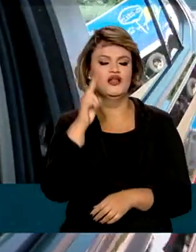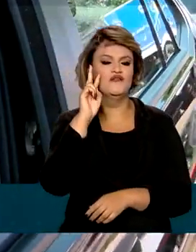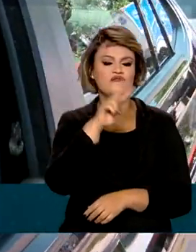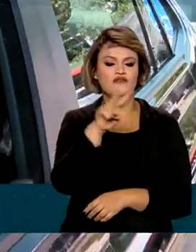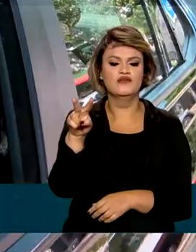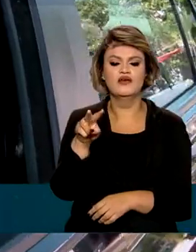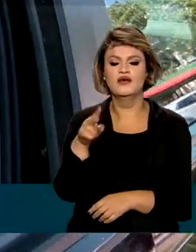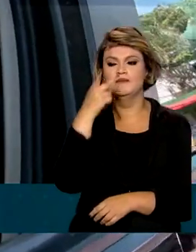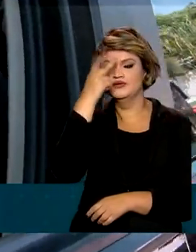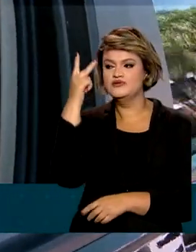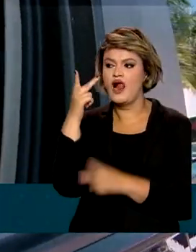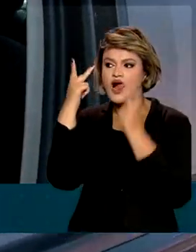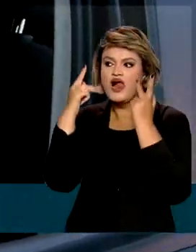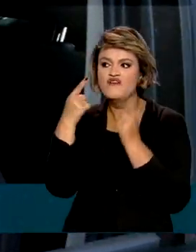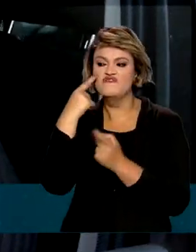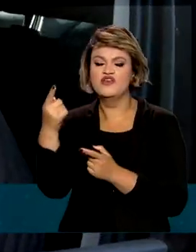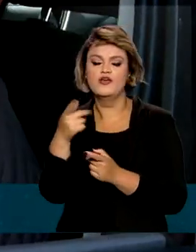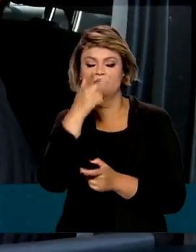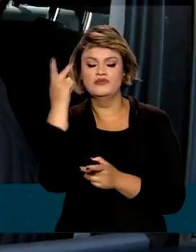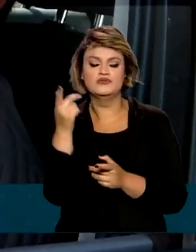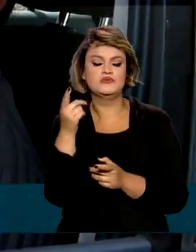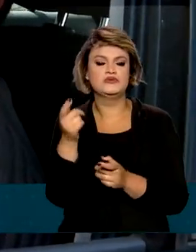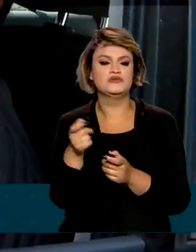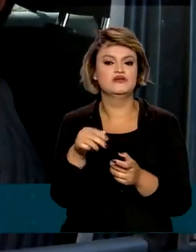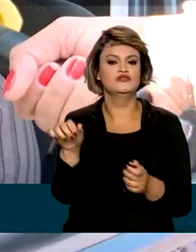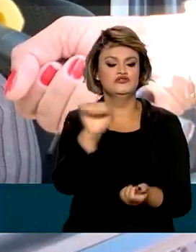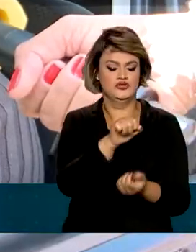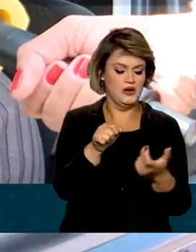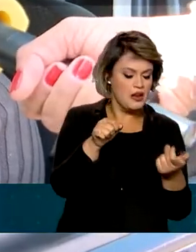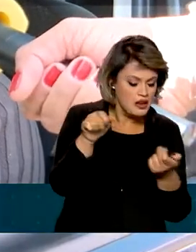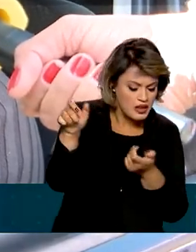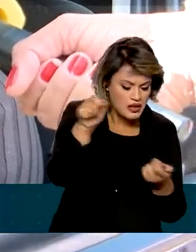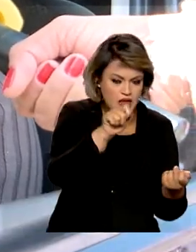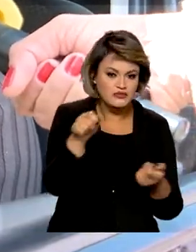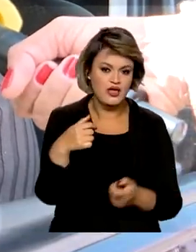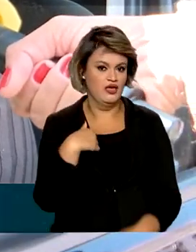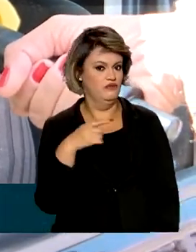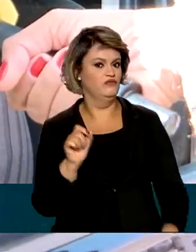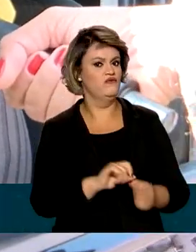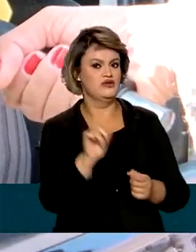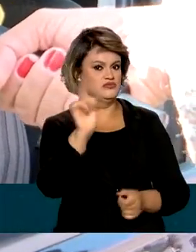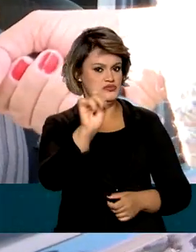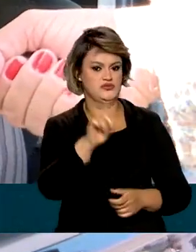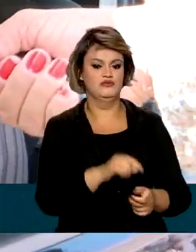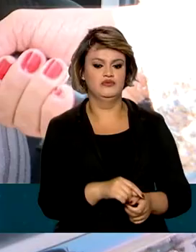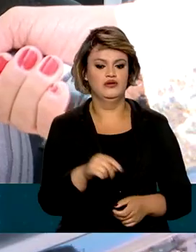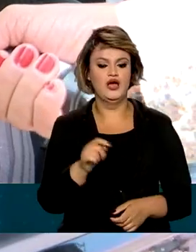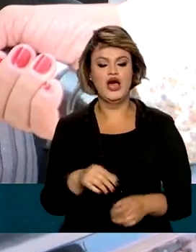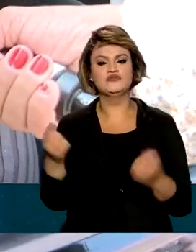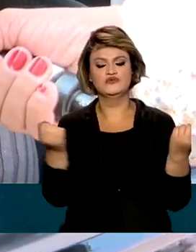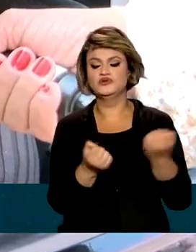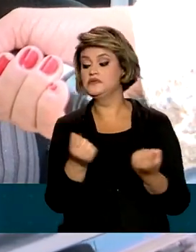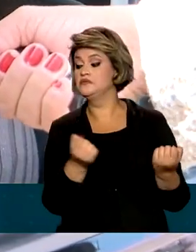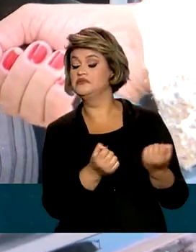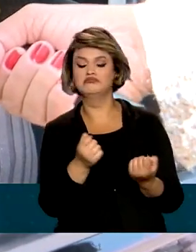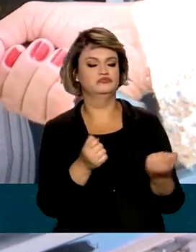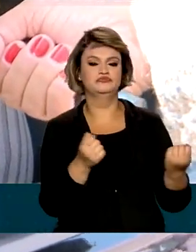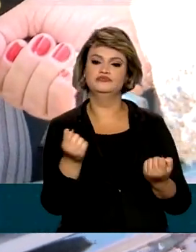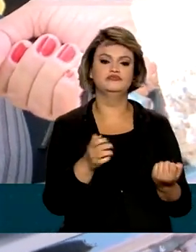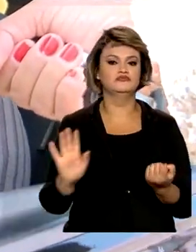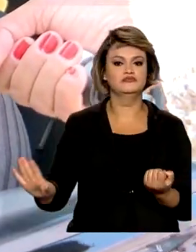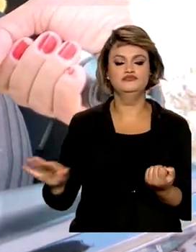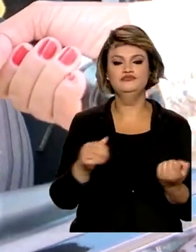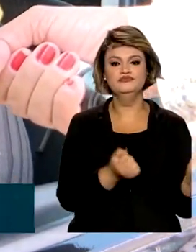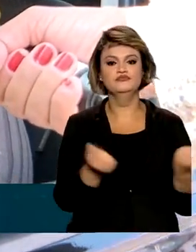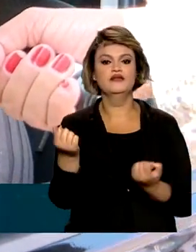muitos os flagrantes que ainda atrapalham o trânsito. Eu mesmo não faço isso. Eu não atendo. Às eu estou dirigindo e não atendo o telefone.